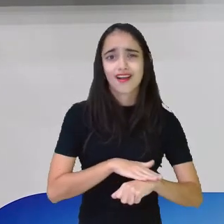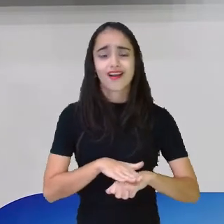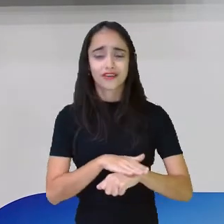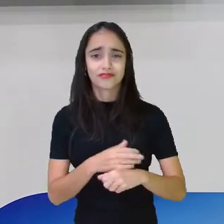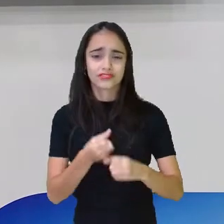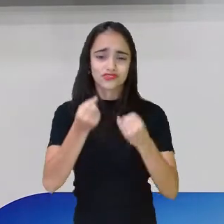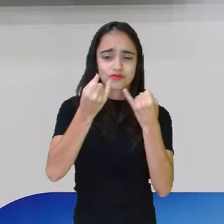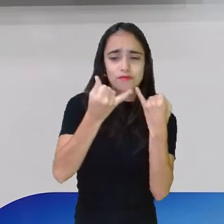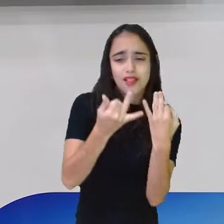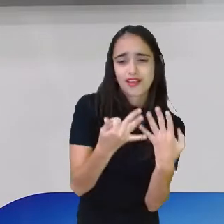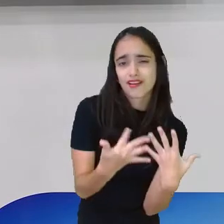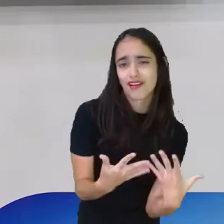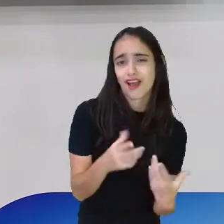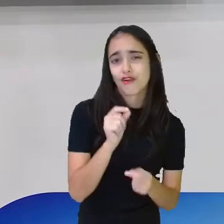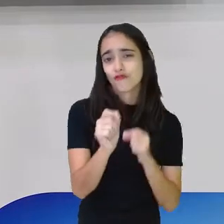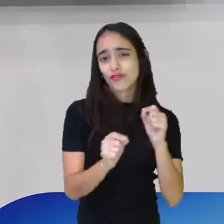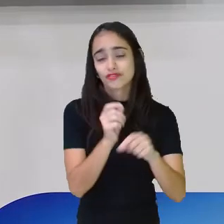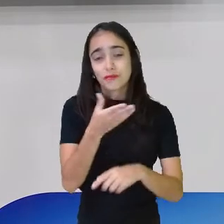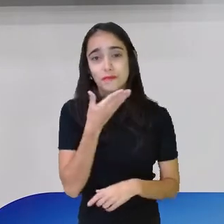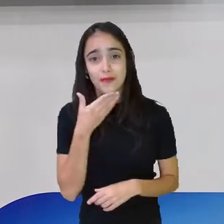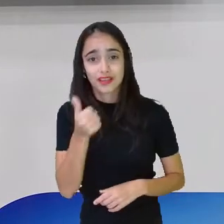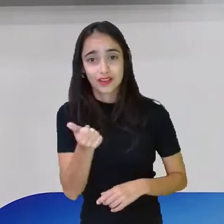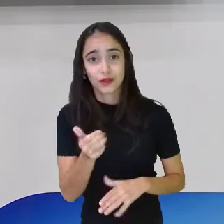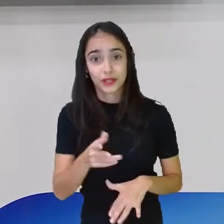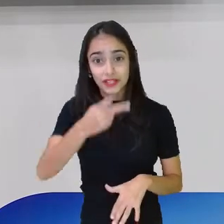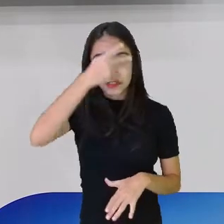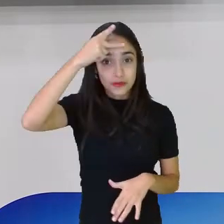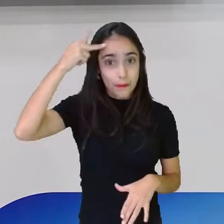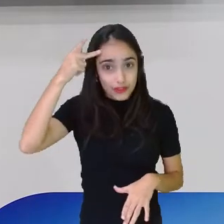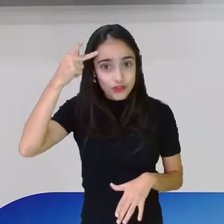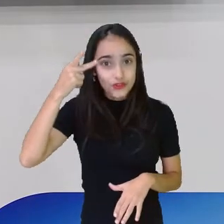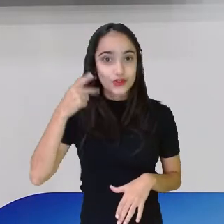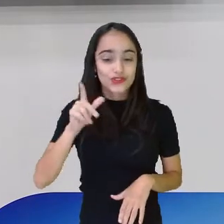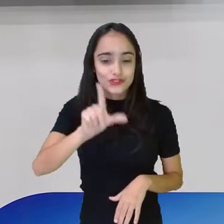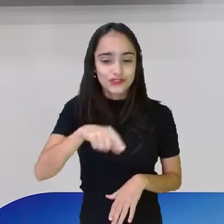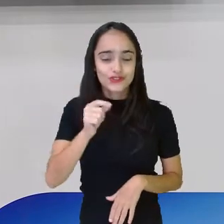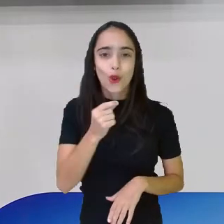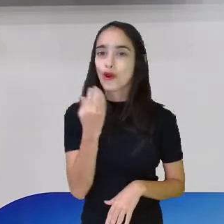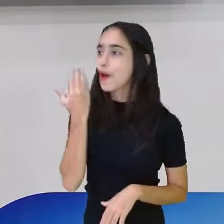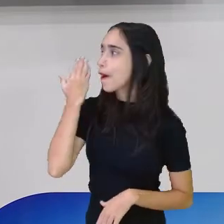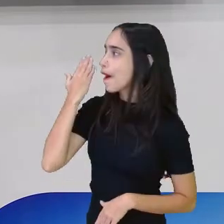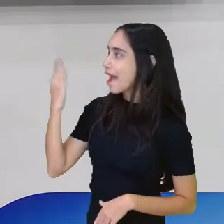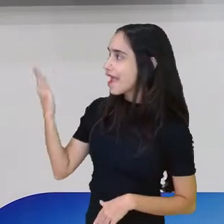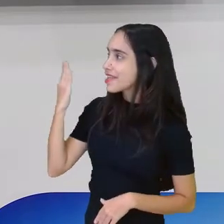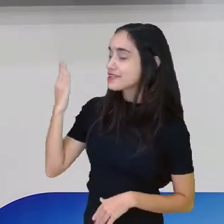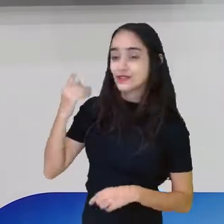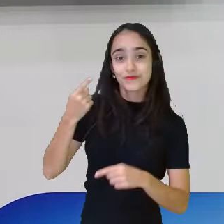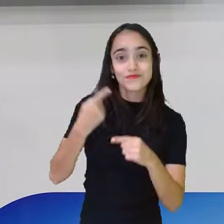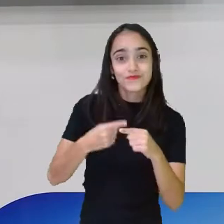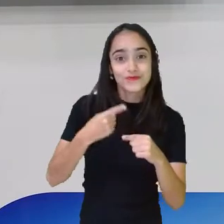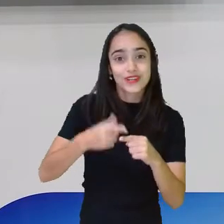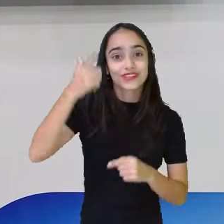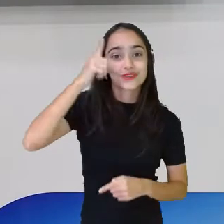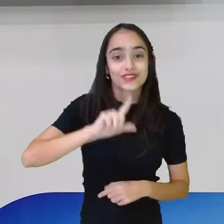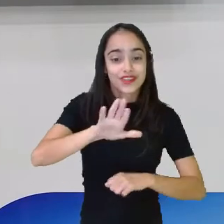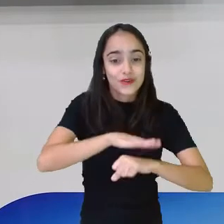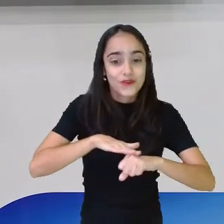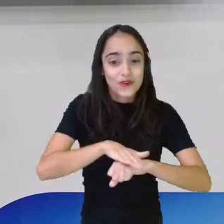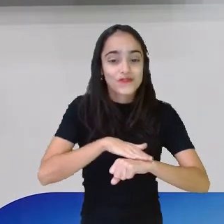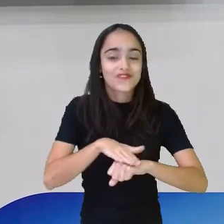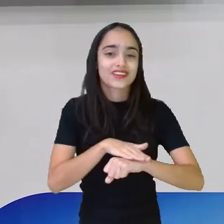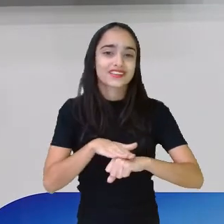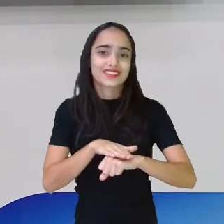era melhor. E as pessoas escolheram ele justamente por ele conseguir conversar bem com todo mundo e conseguir resolver a situação.